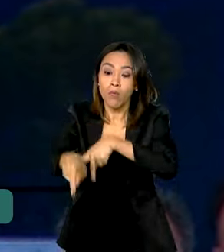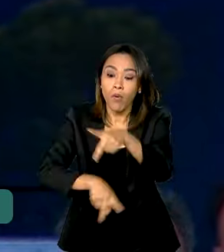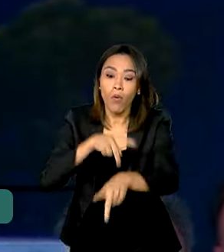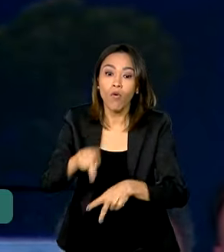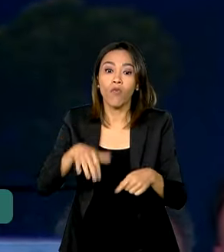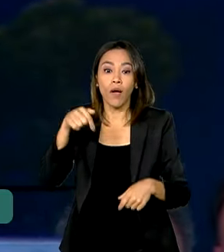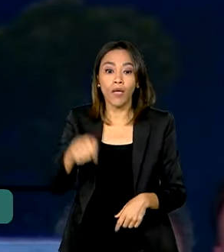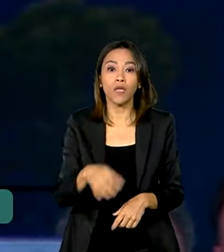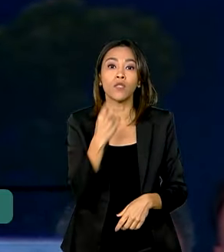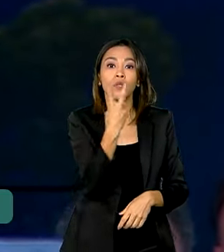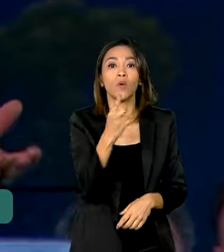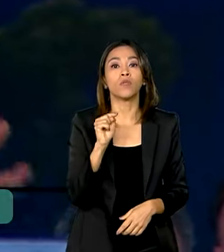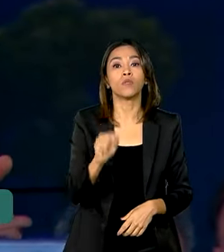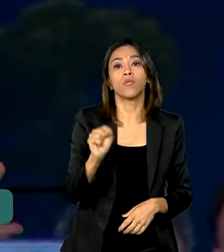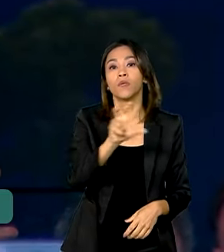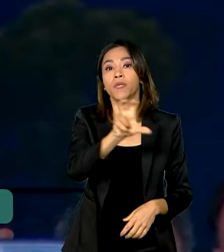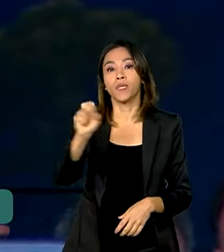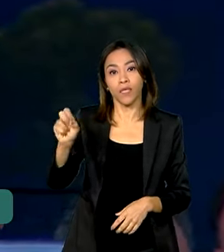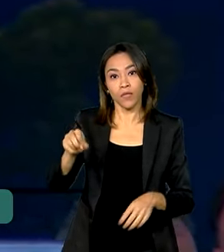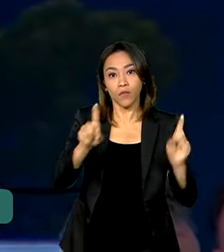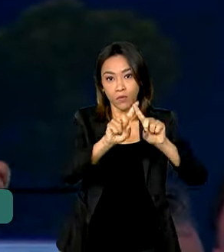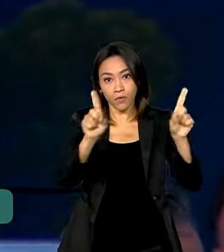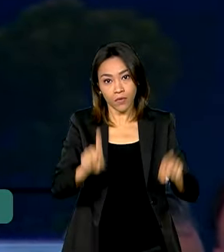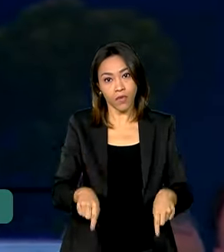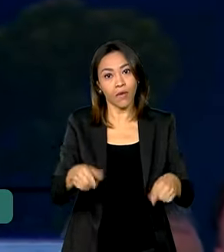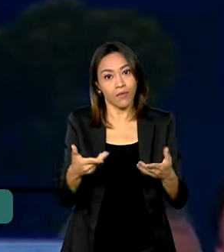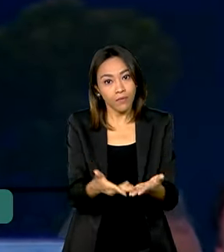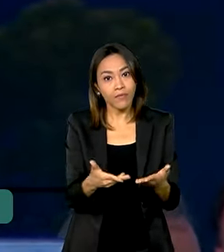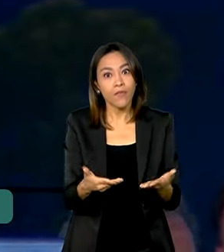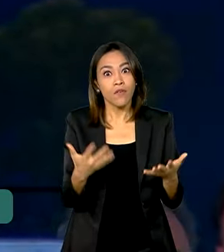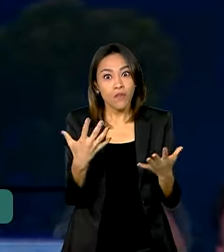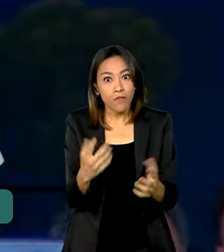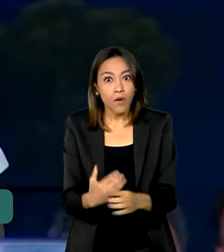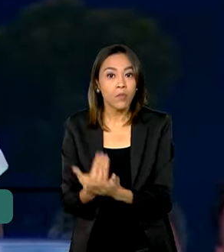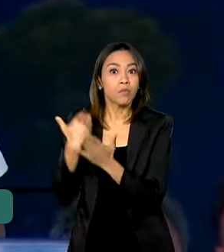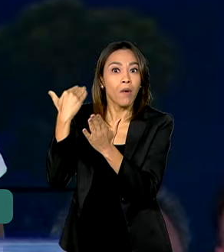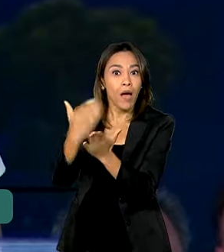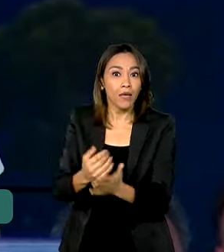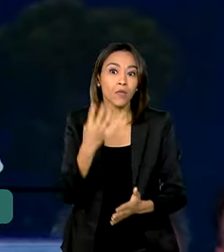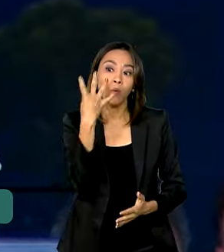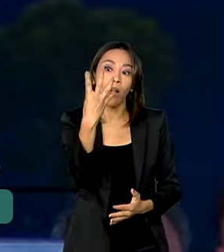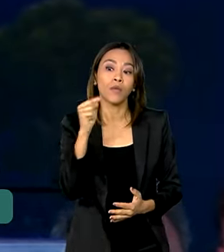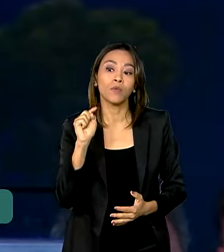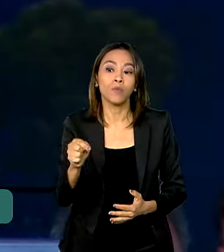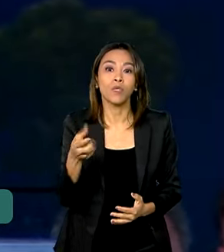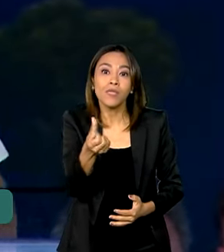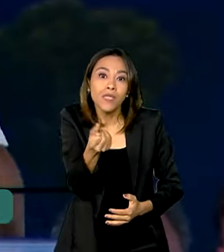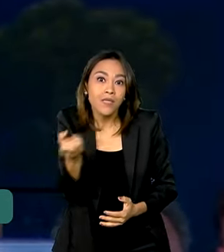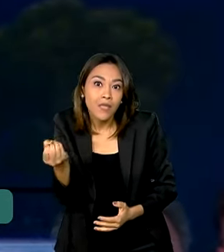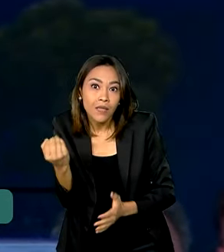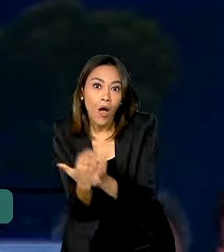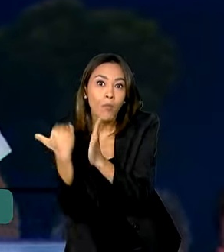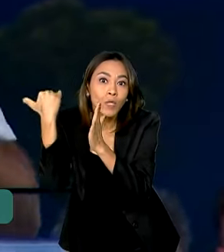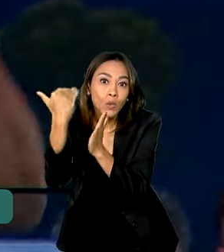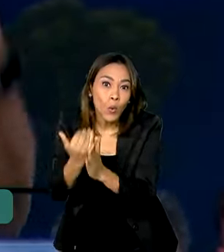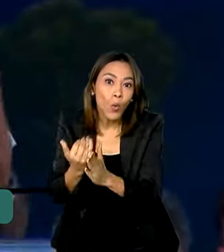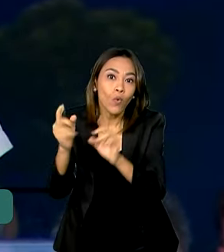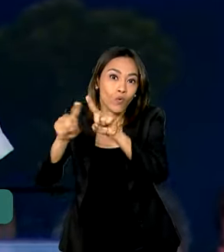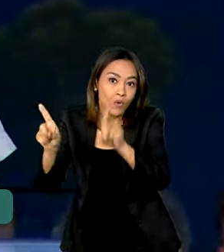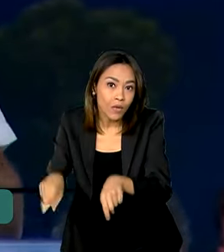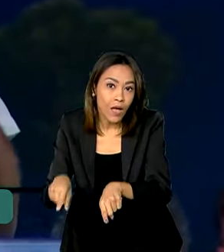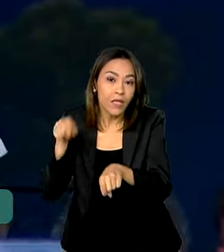colaboradores e com essa habilitação vamos para 4.600 colaboradores. É riqueza,